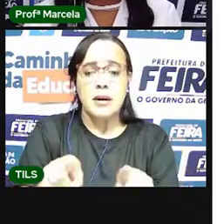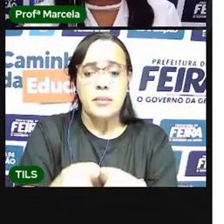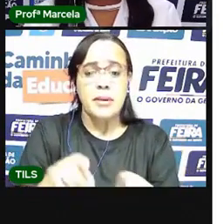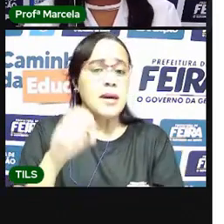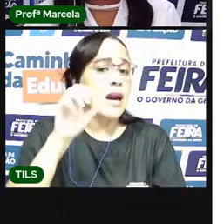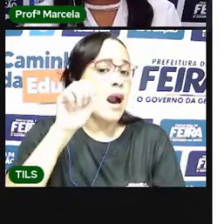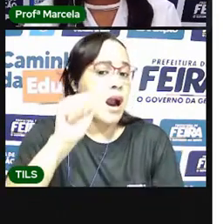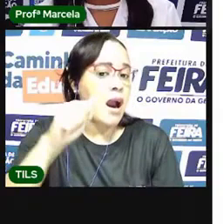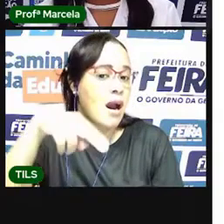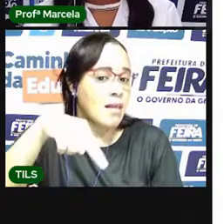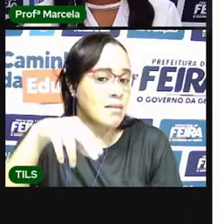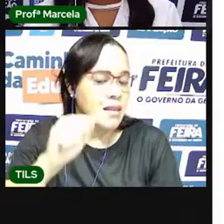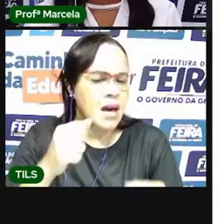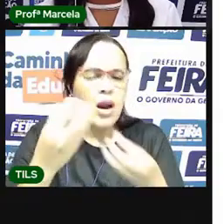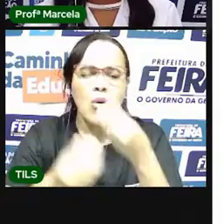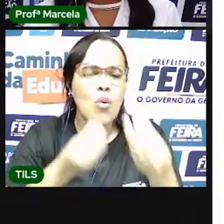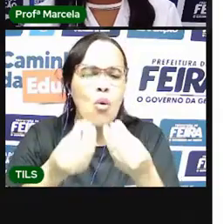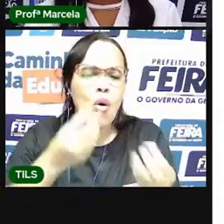escreve?